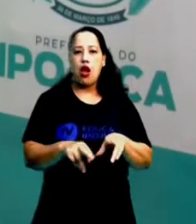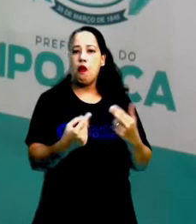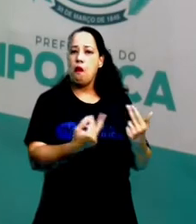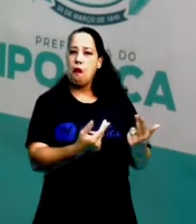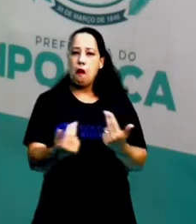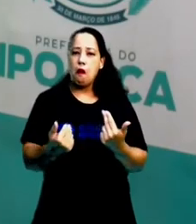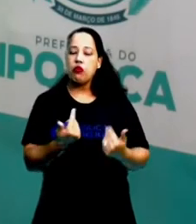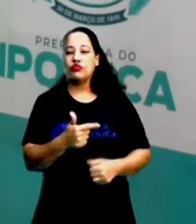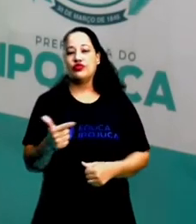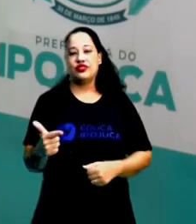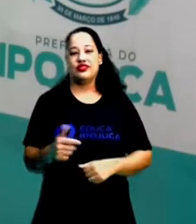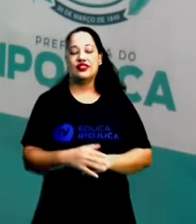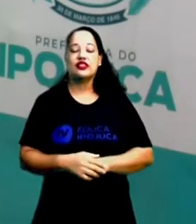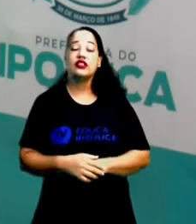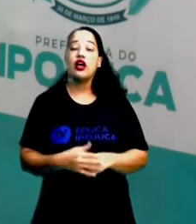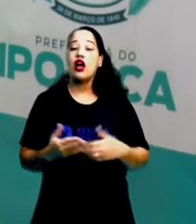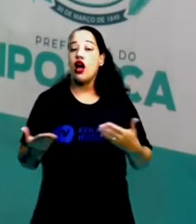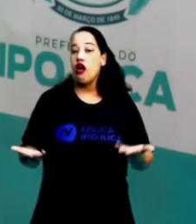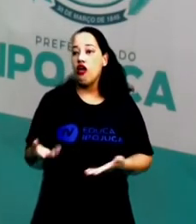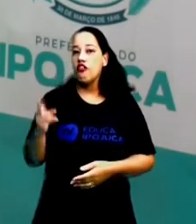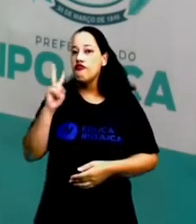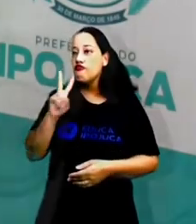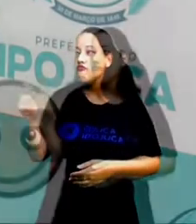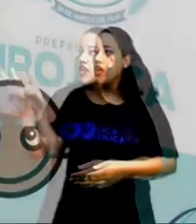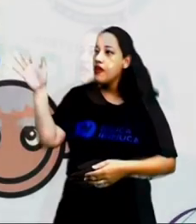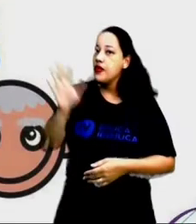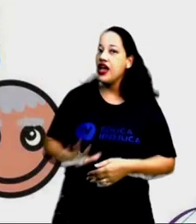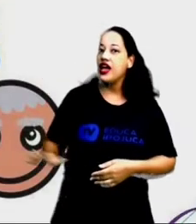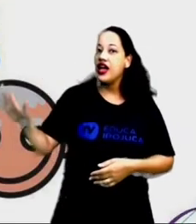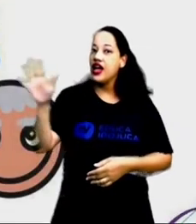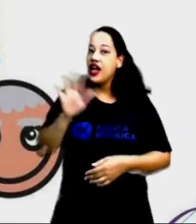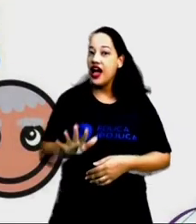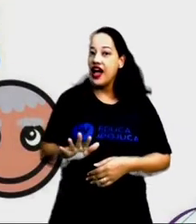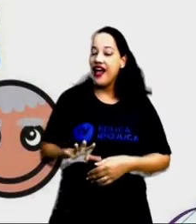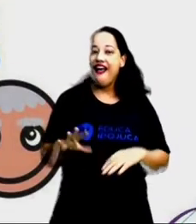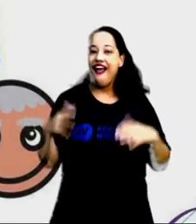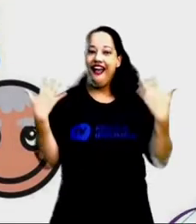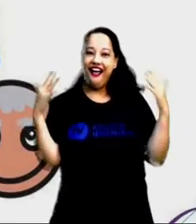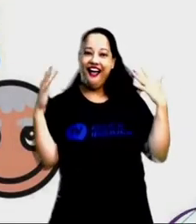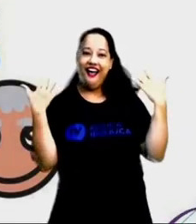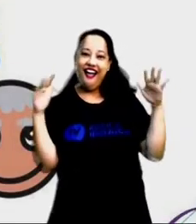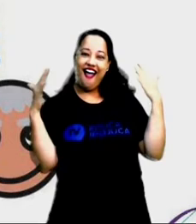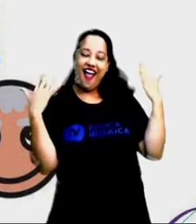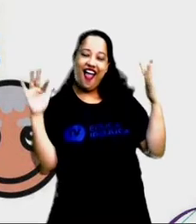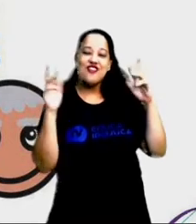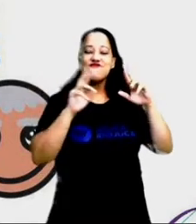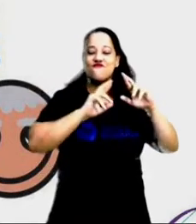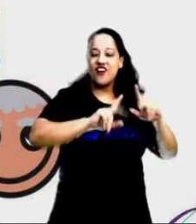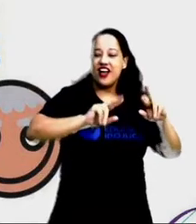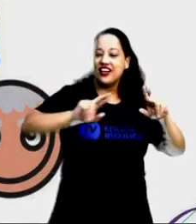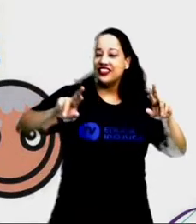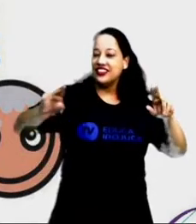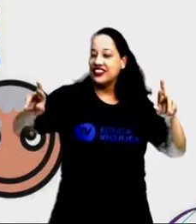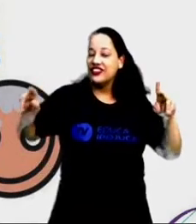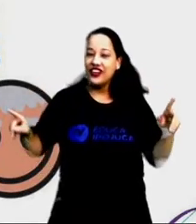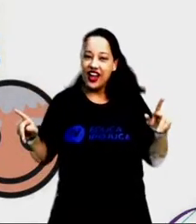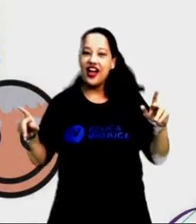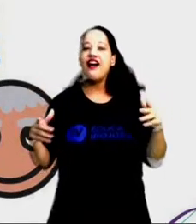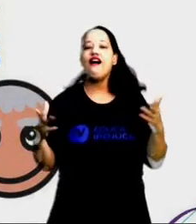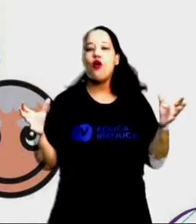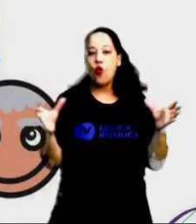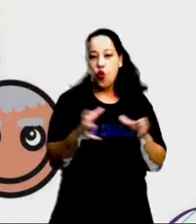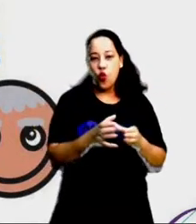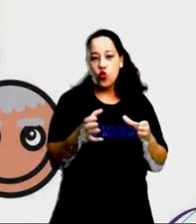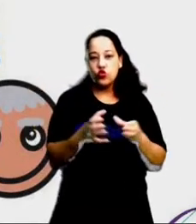Que imagem é essa? Dizendo assim, viva a diversidade. A diversidade é o conjunto de